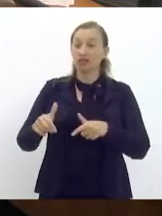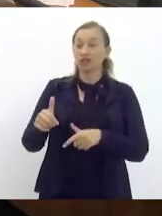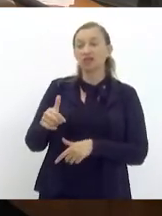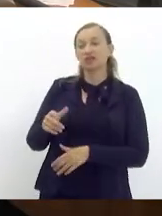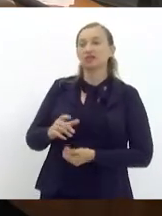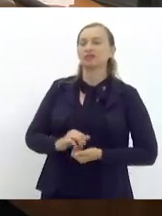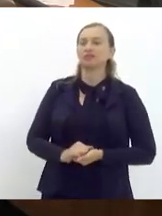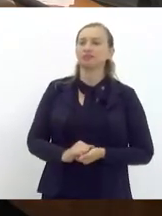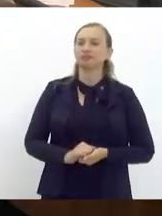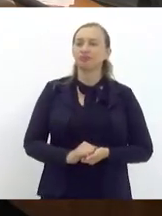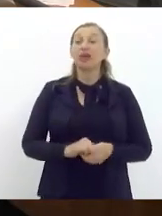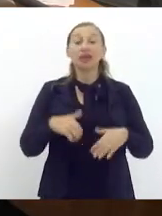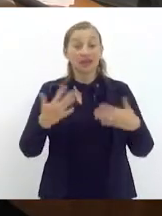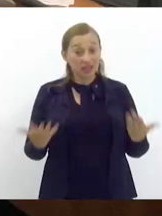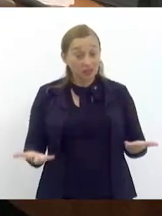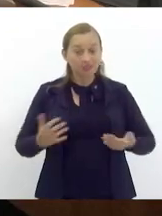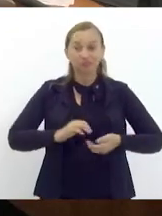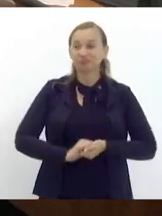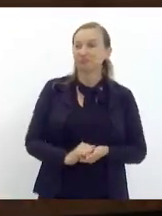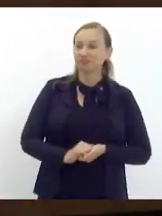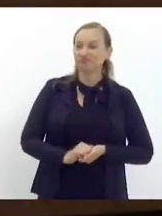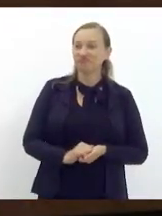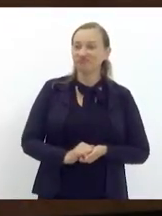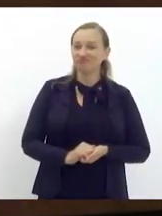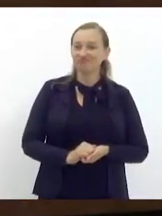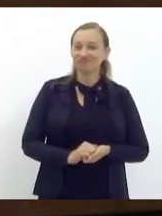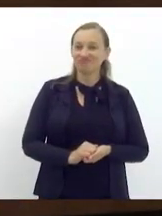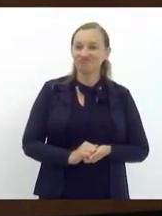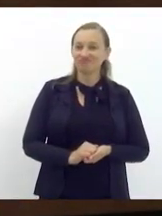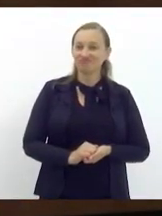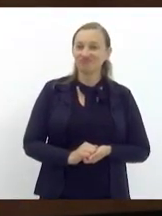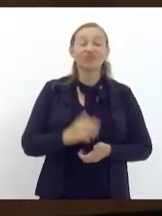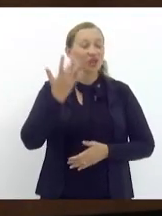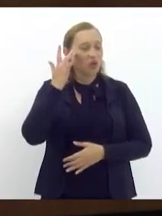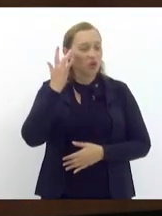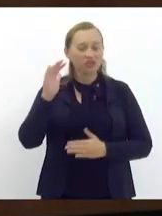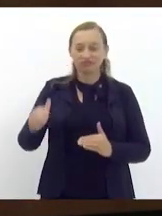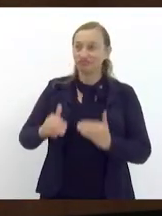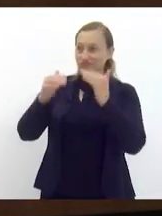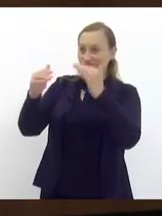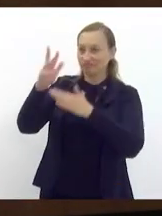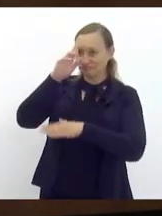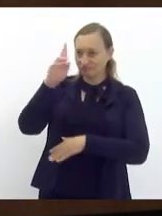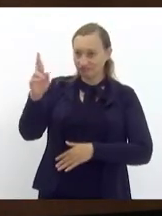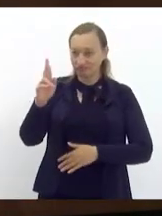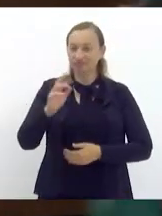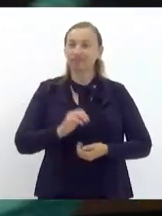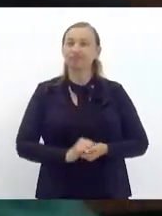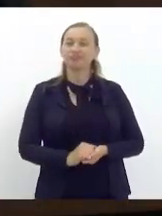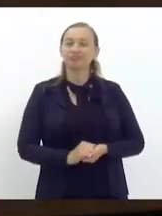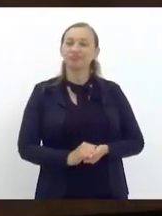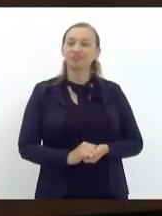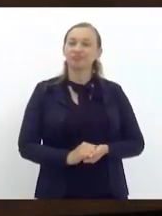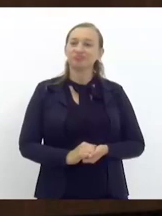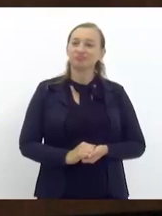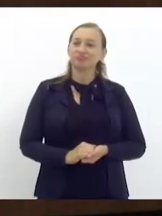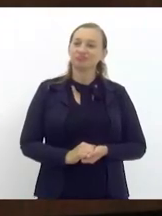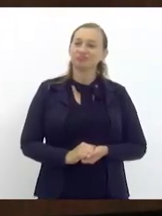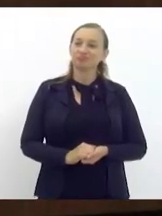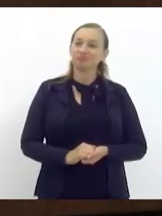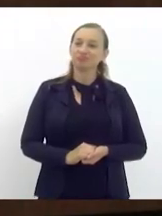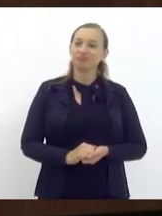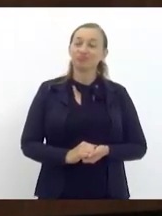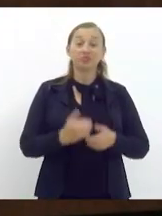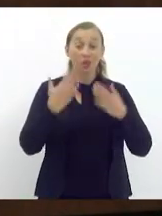Então, eu acho que Vossa Excelência a fazer a presente